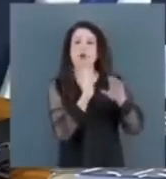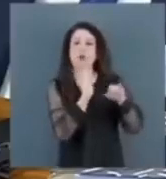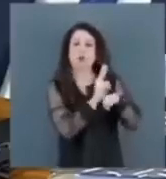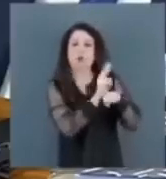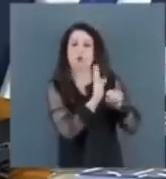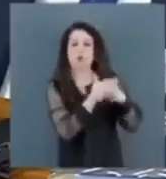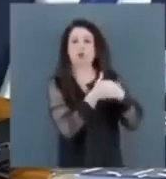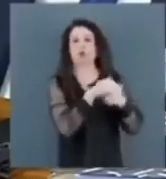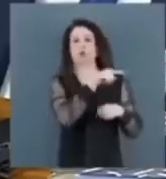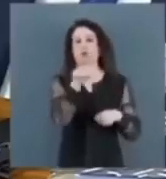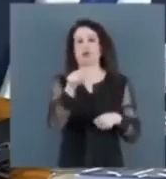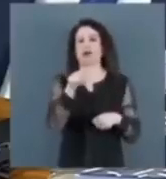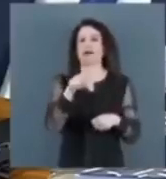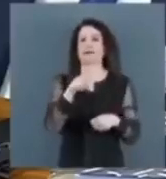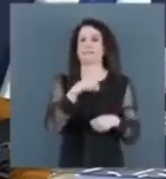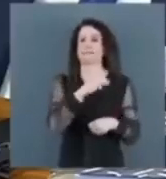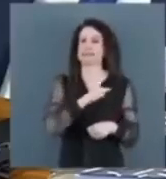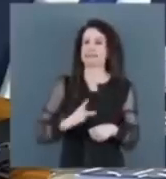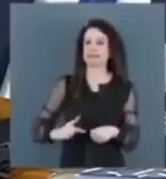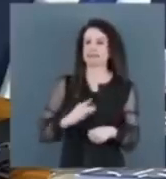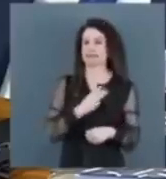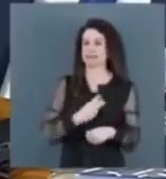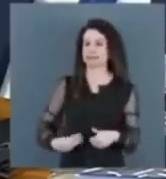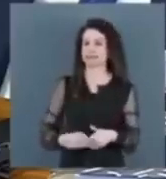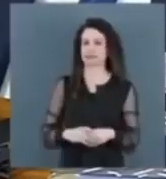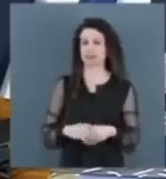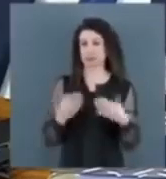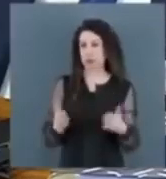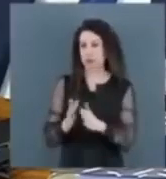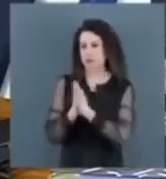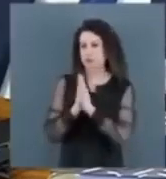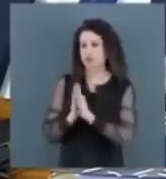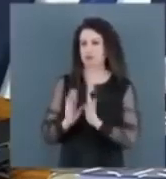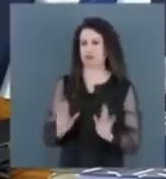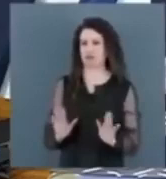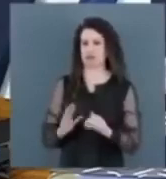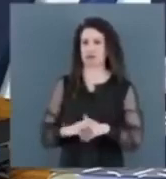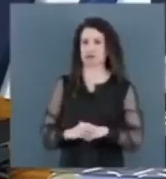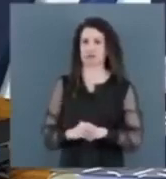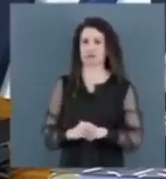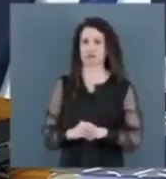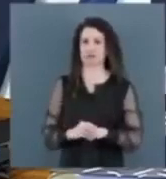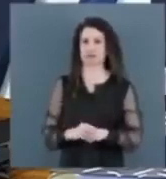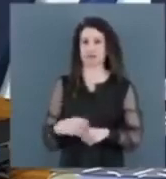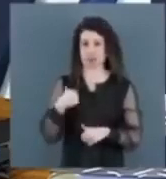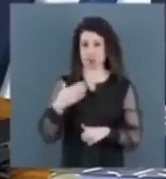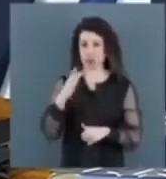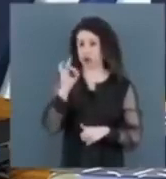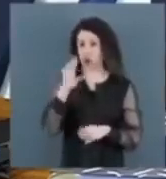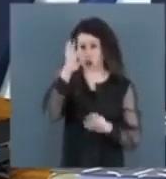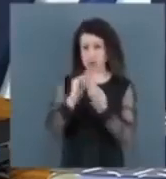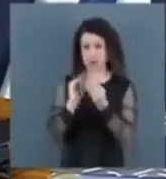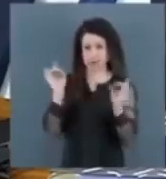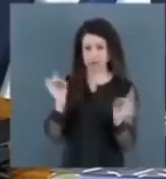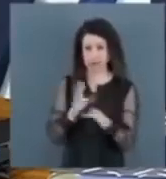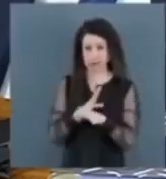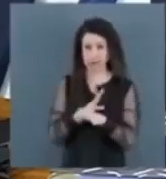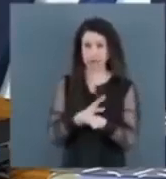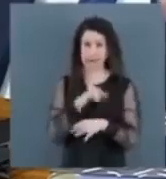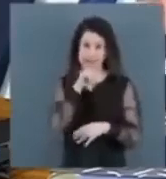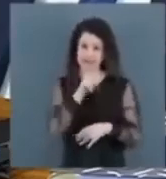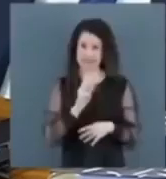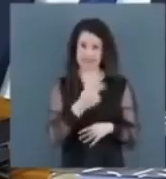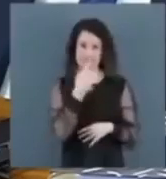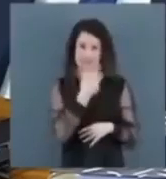senhor. Vamos lá. Não, não, não. Então, eu quero, para poder só encerrar, porque como ele sempre